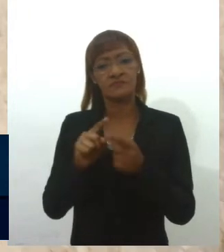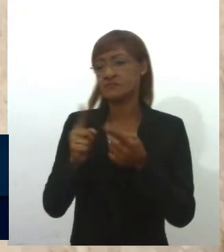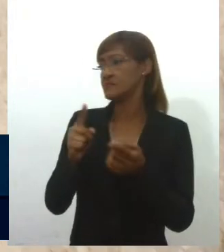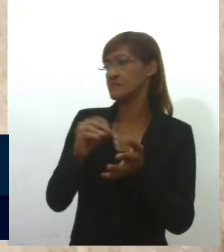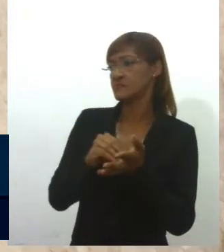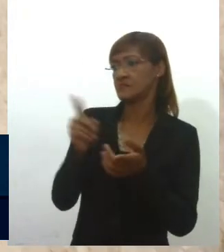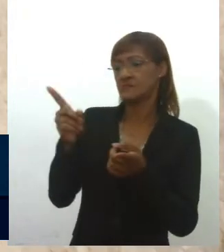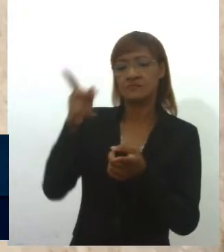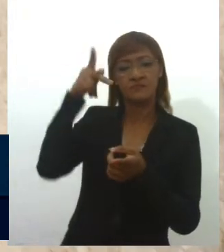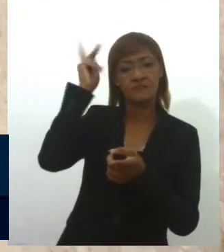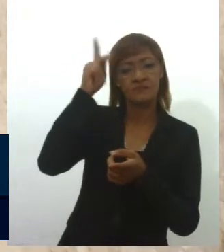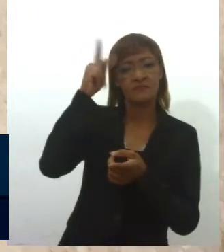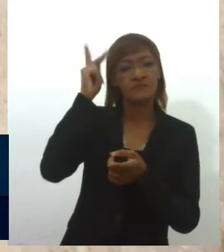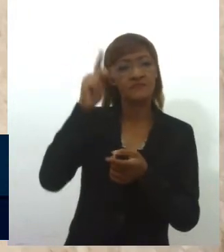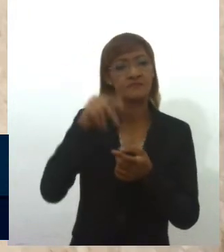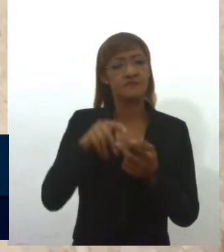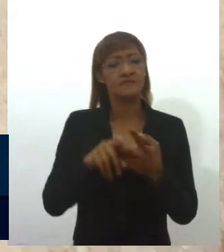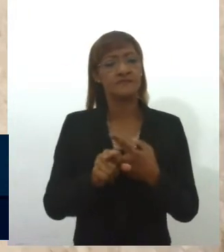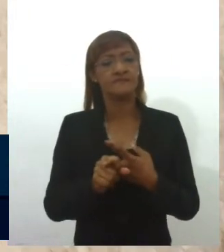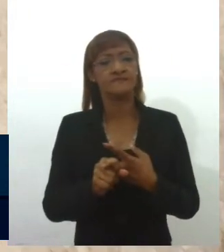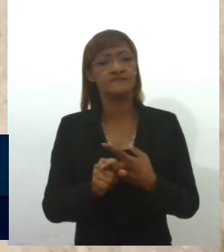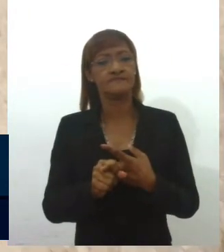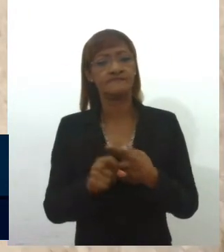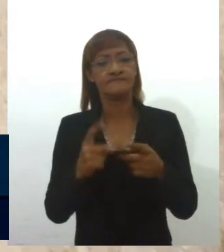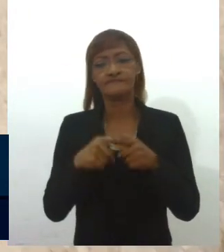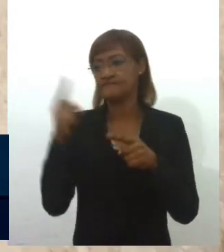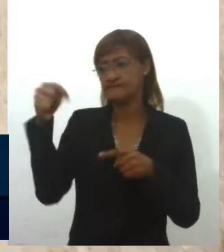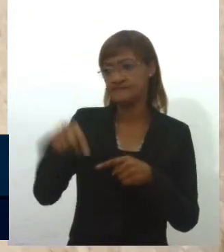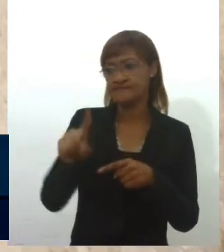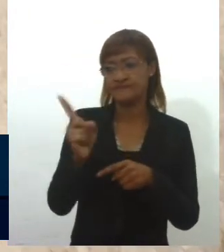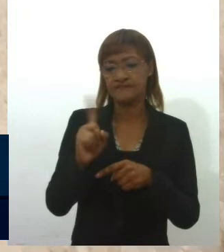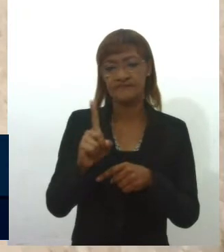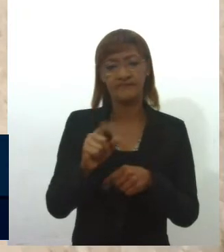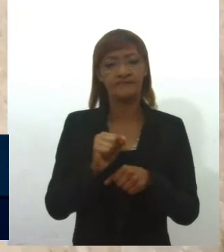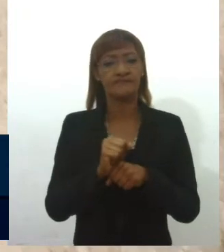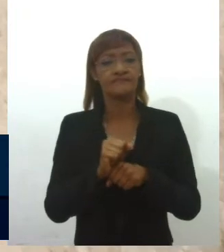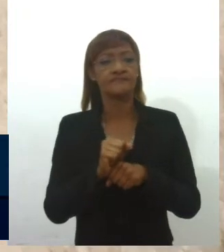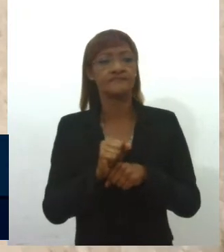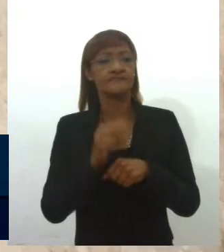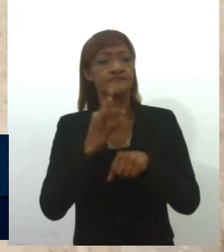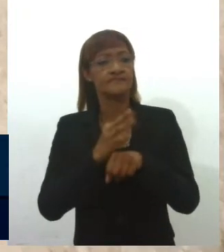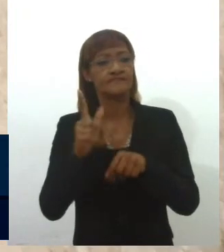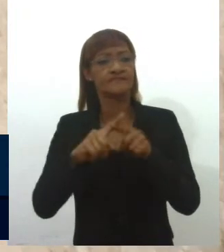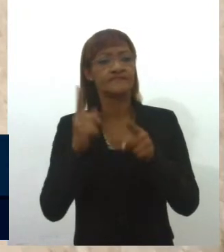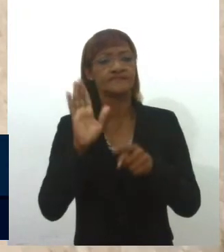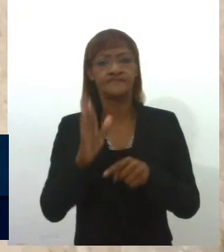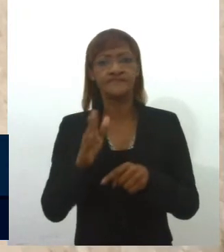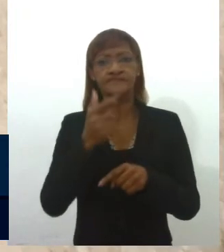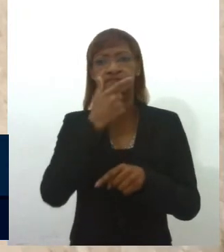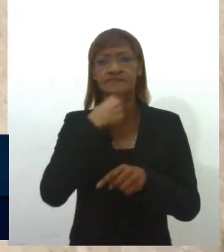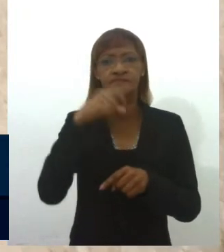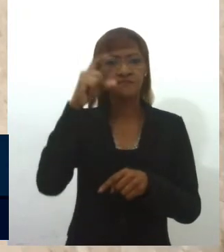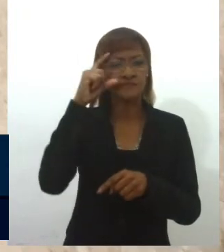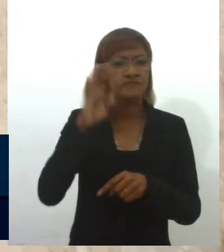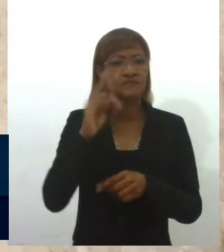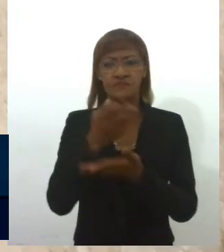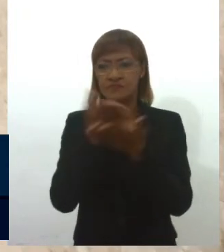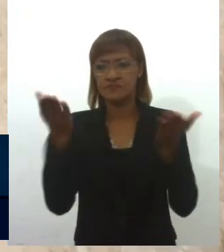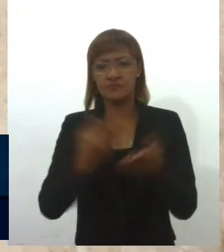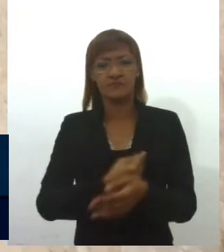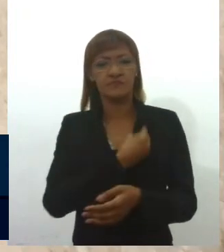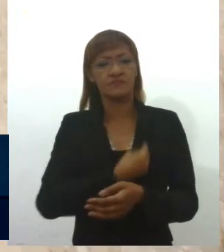sobre esse tema antes, porque no dia ela não estava presente, mas conversei com o Geógico, todos os deputados que estavam presentes,